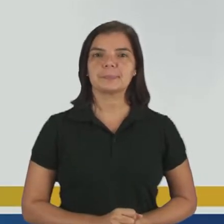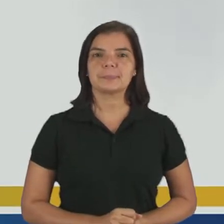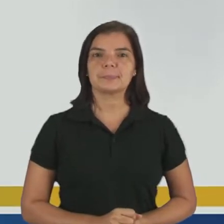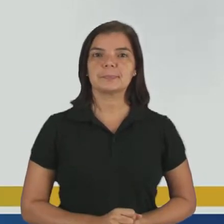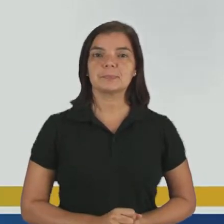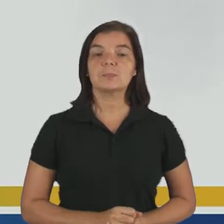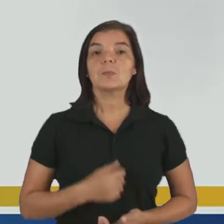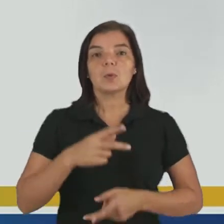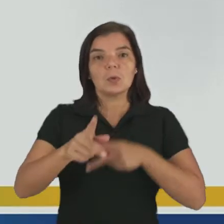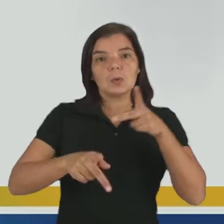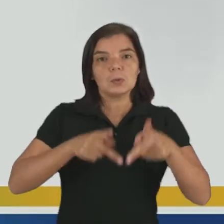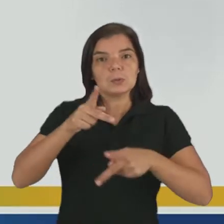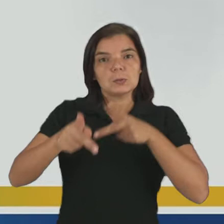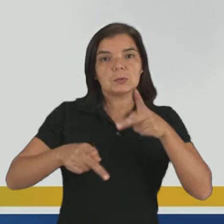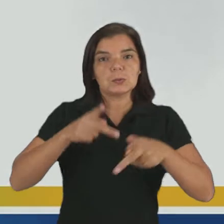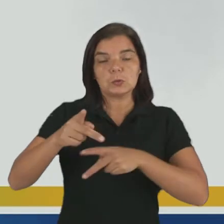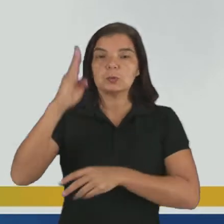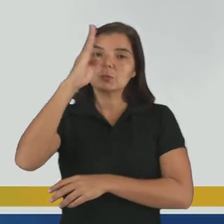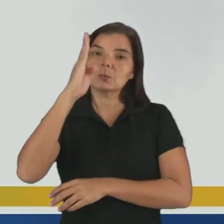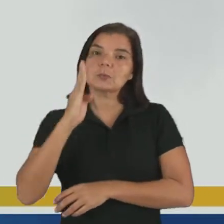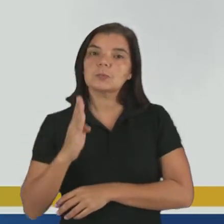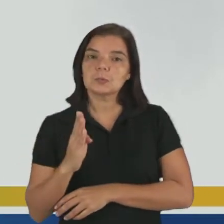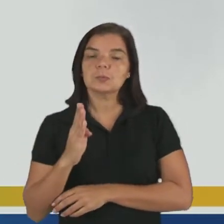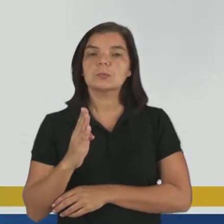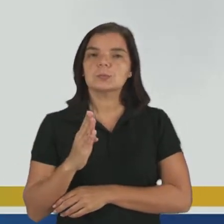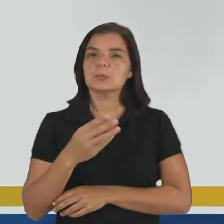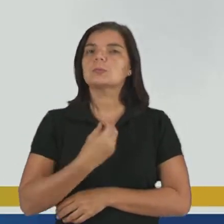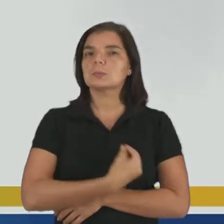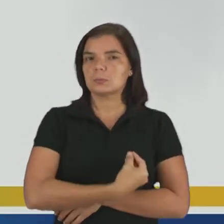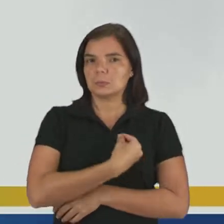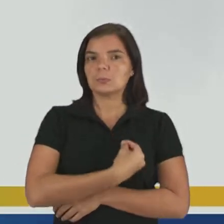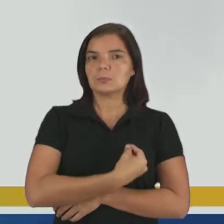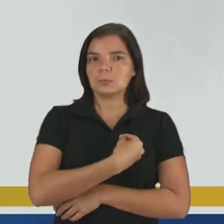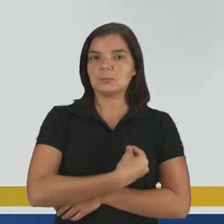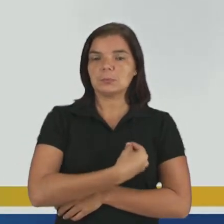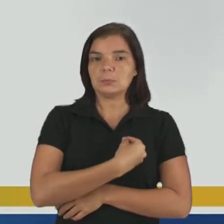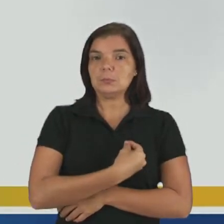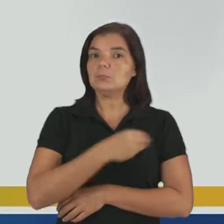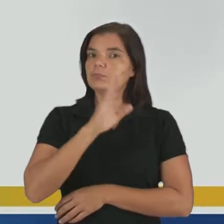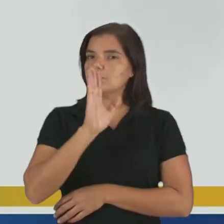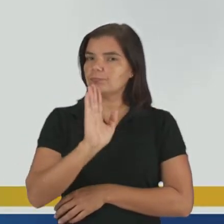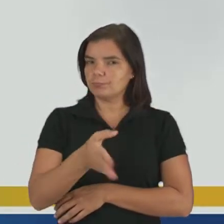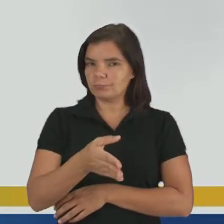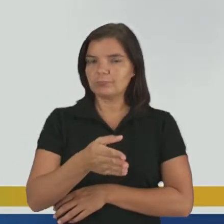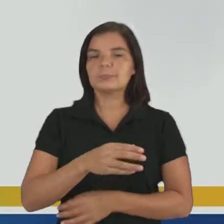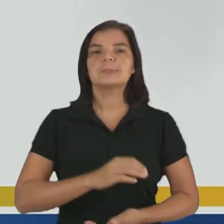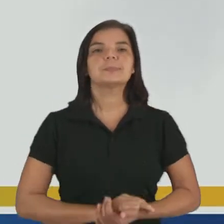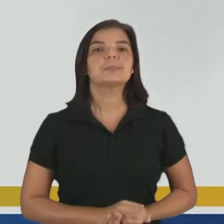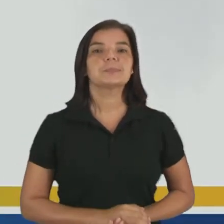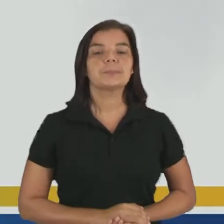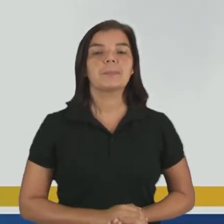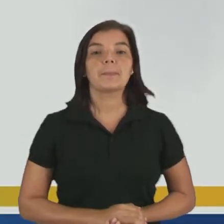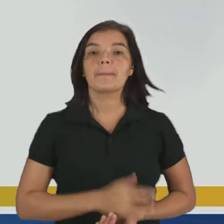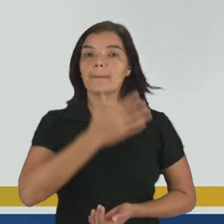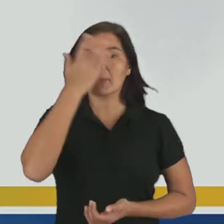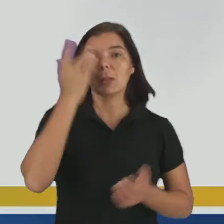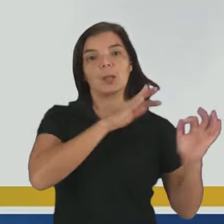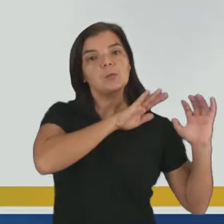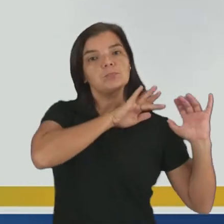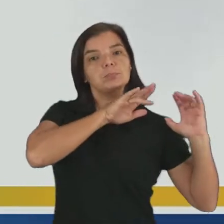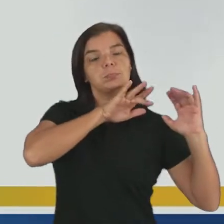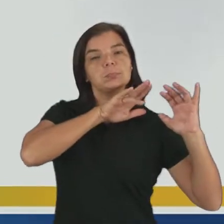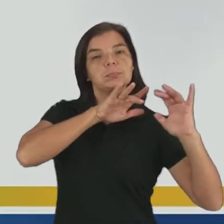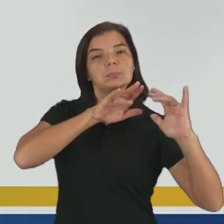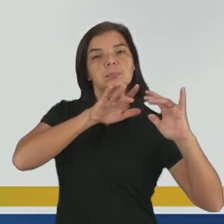Os povos do território brasileiro que aqui já moravam e os imigrantes que